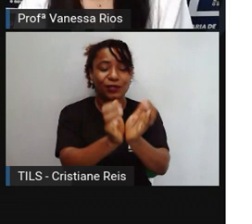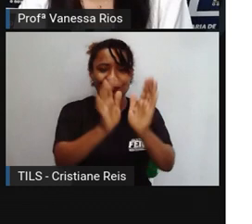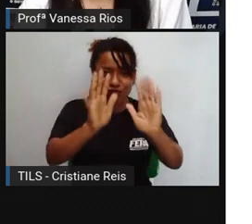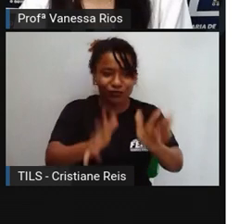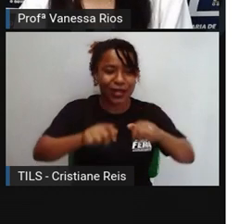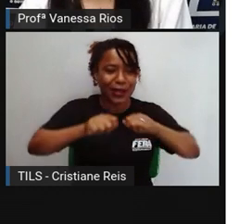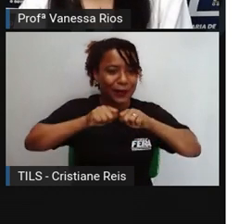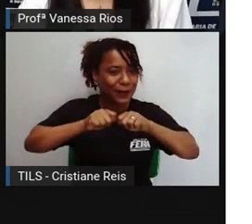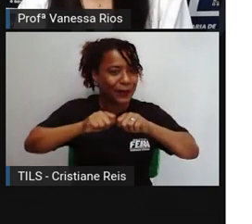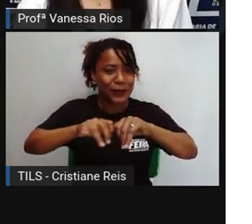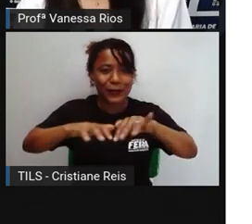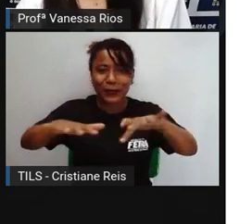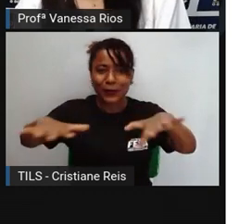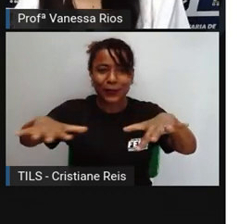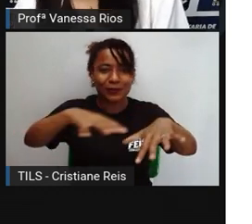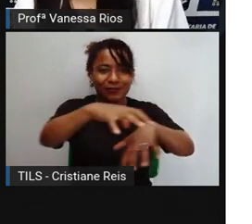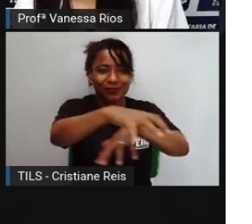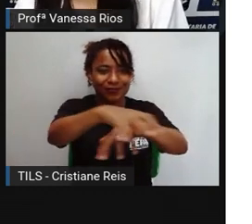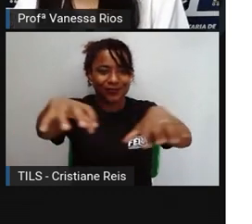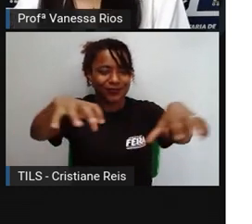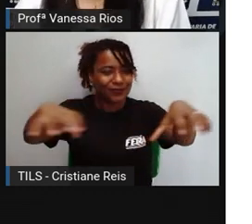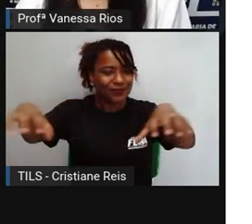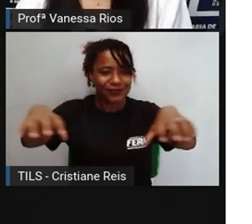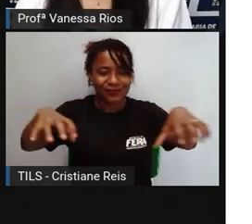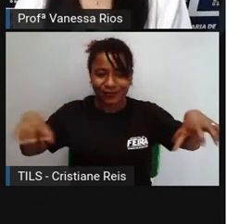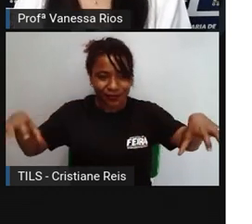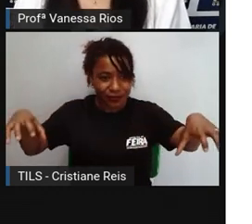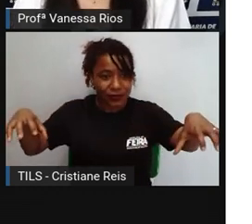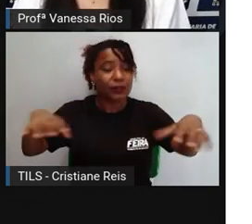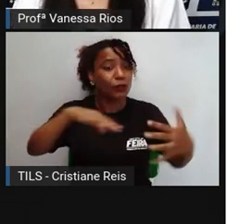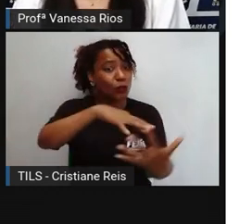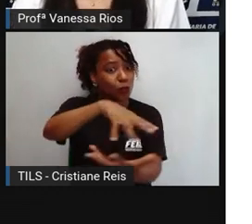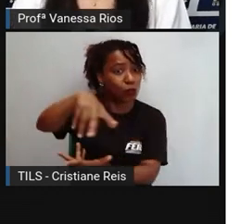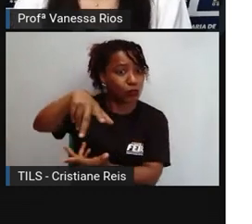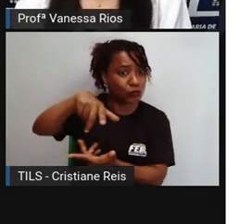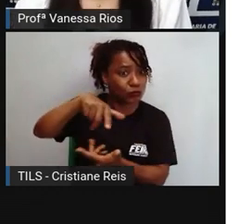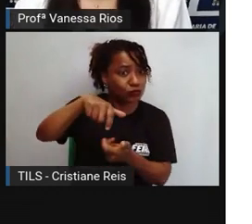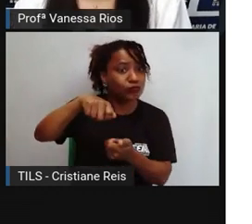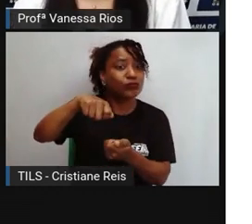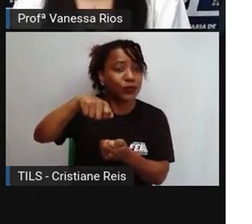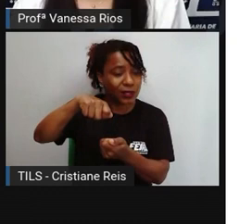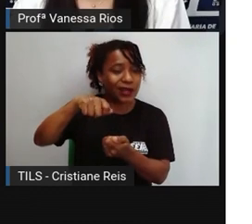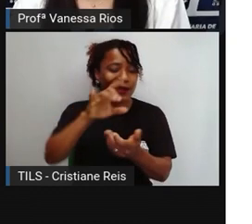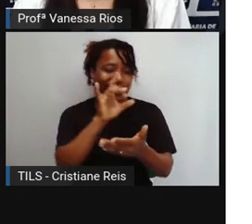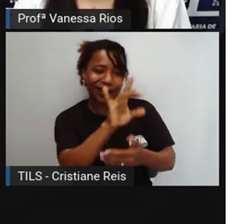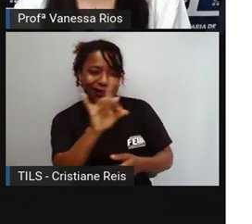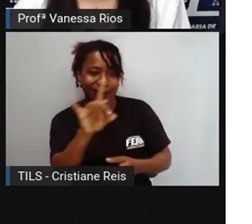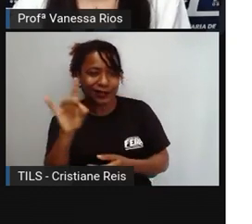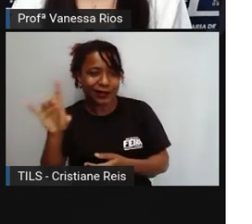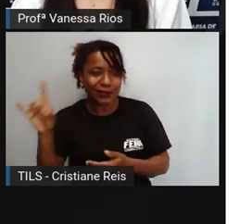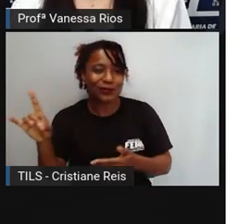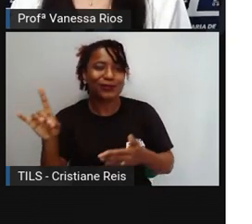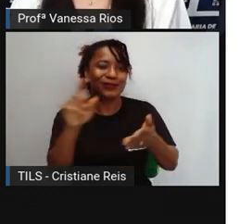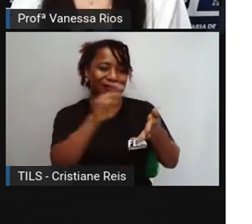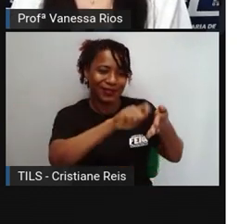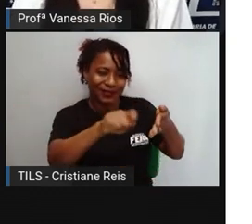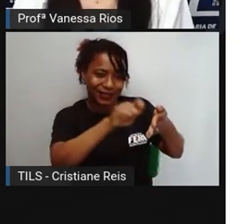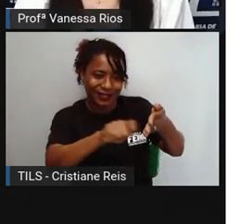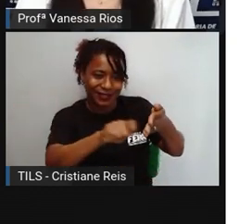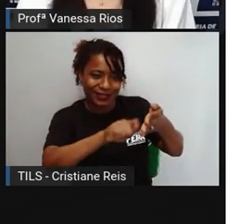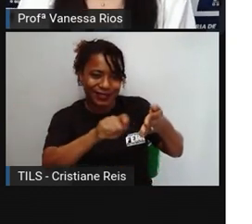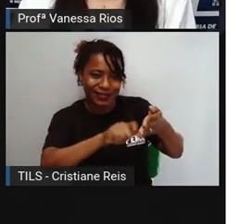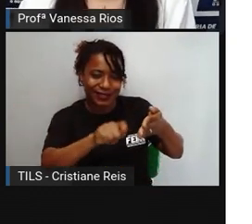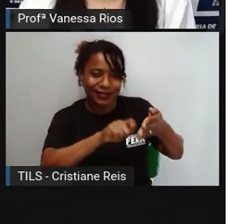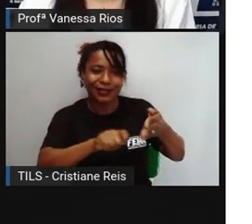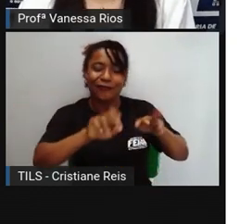espalhados por várias partes do mundo foram desenvolvendo os seus sistemas escritos. Se iniciam